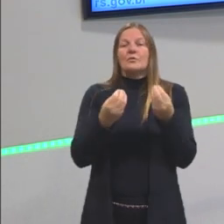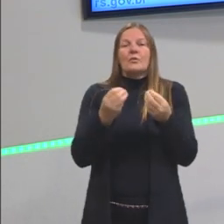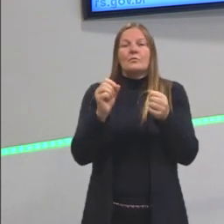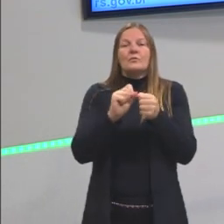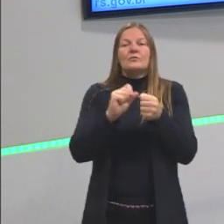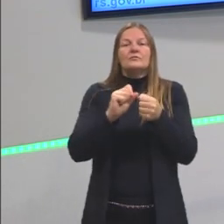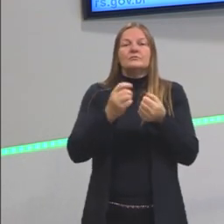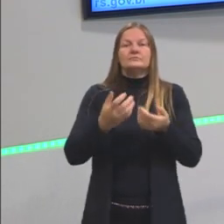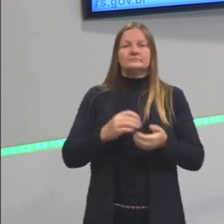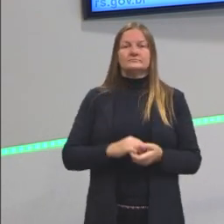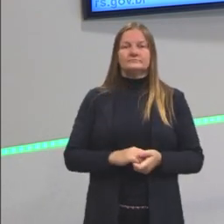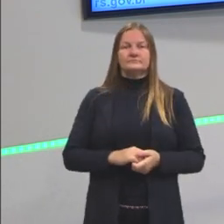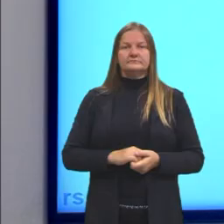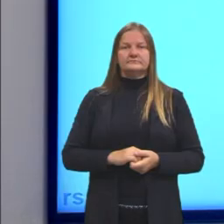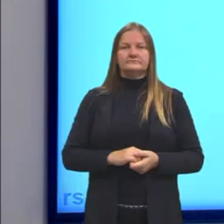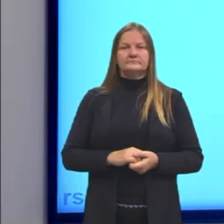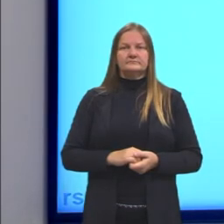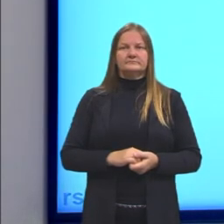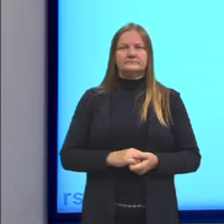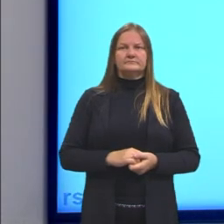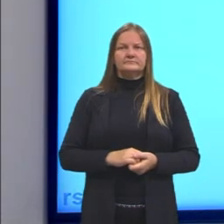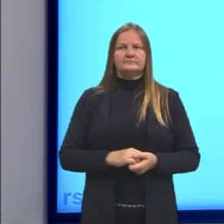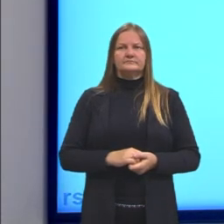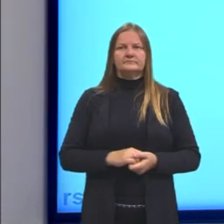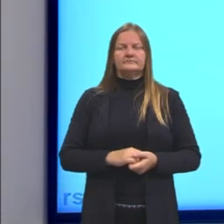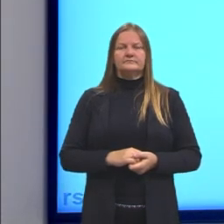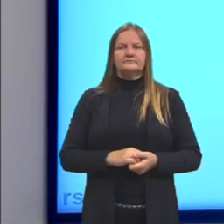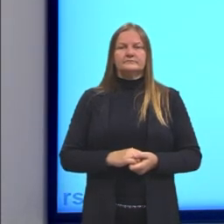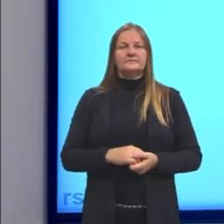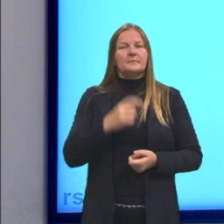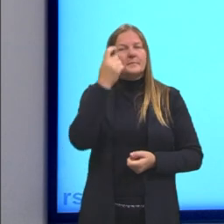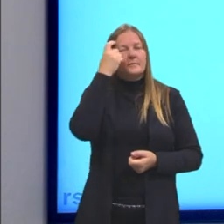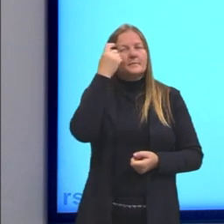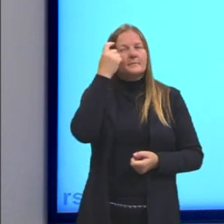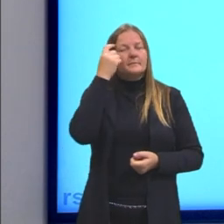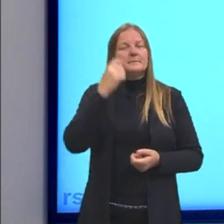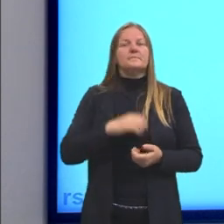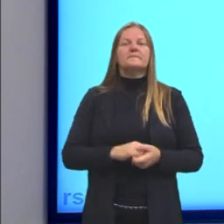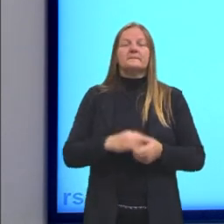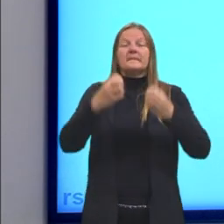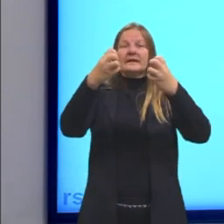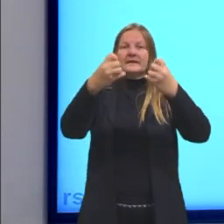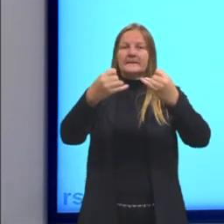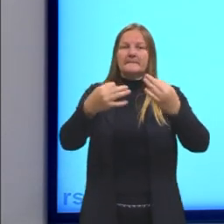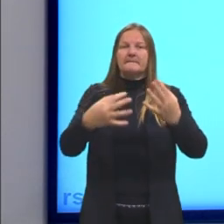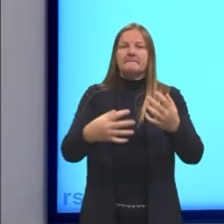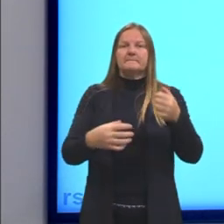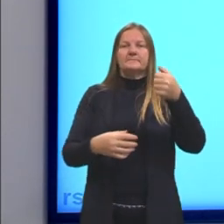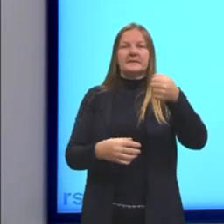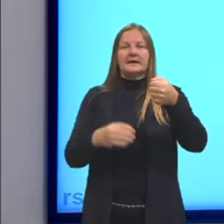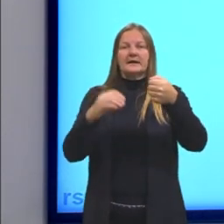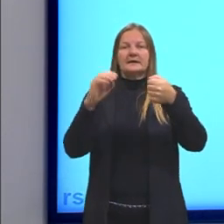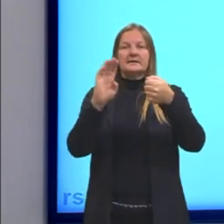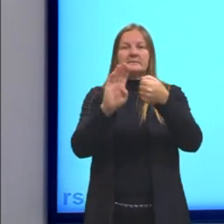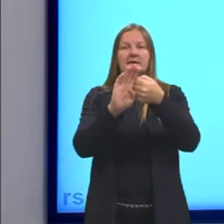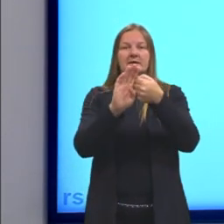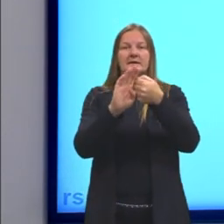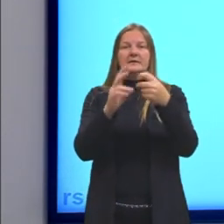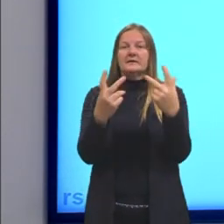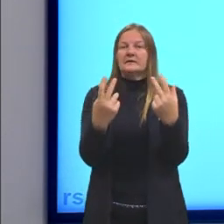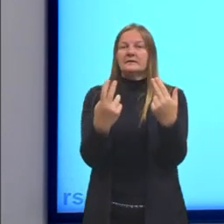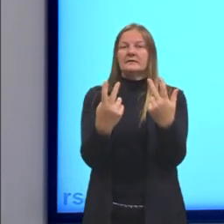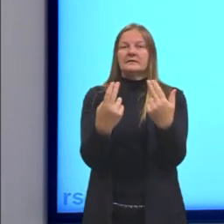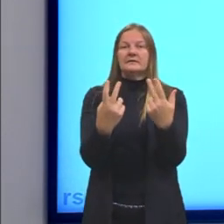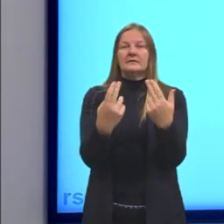disso? A gente pode, então, de certa forma, colocar os dois juntos e concluir que